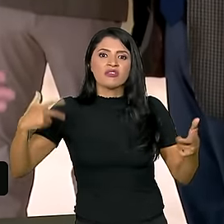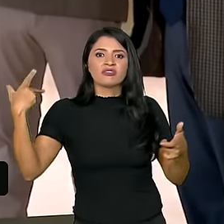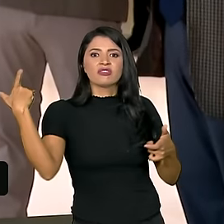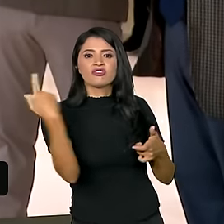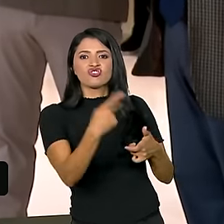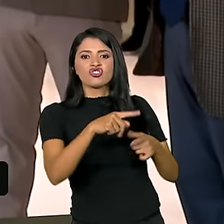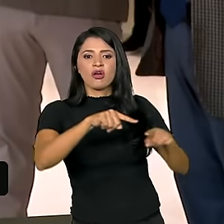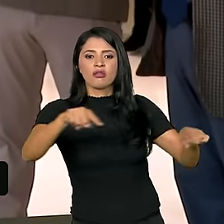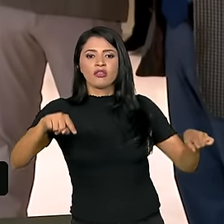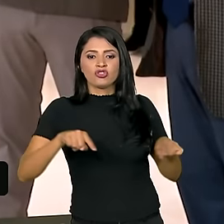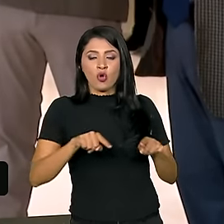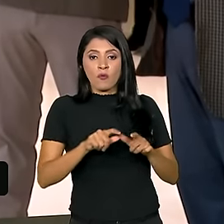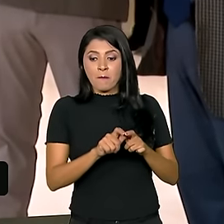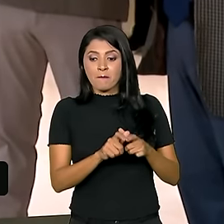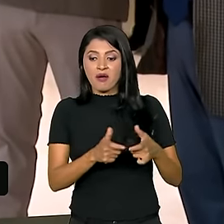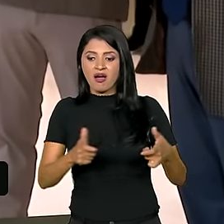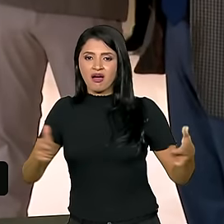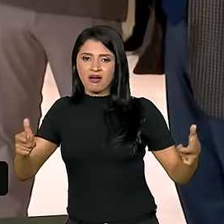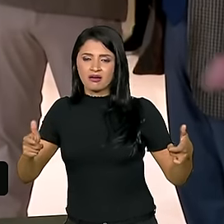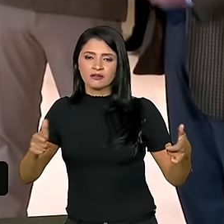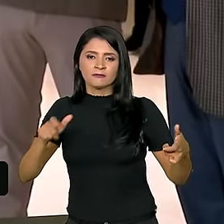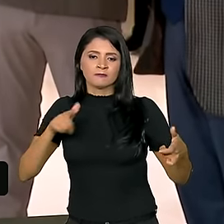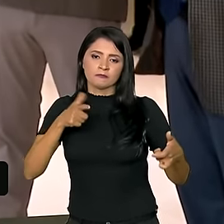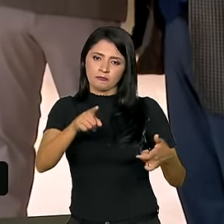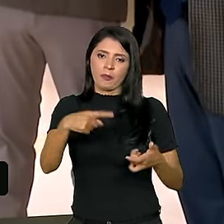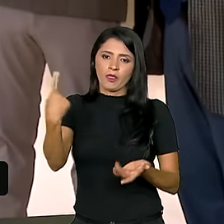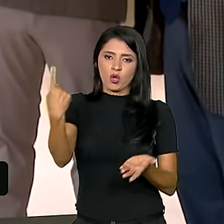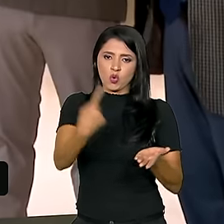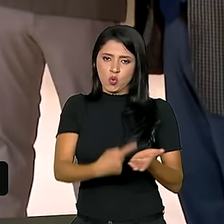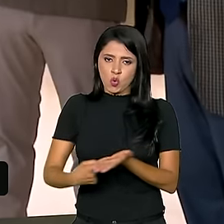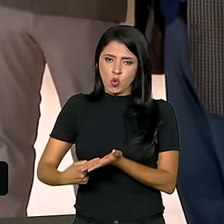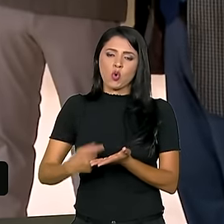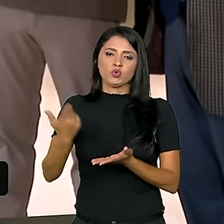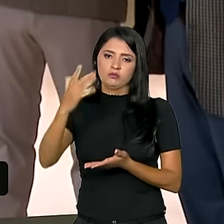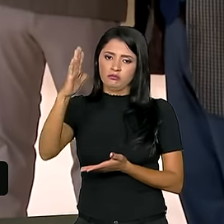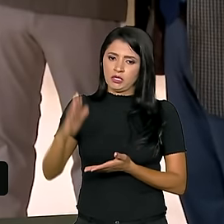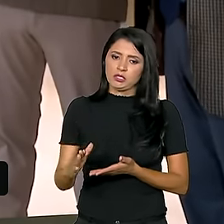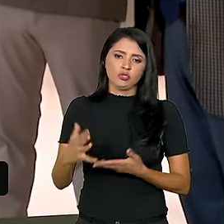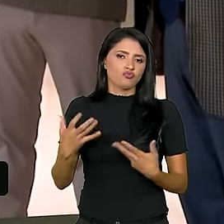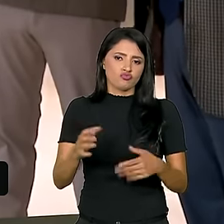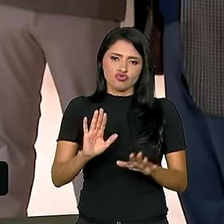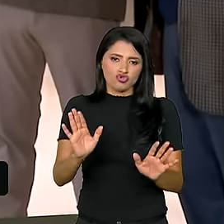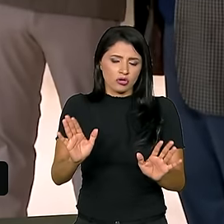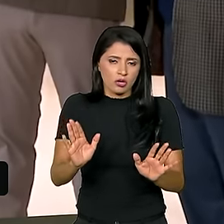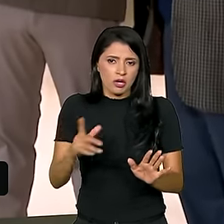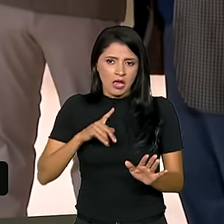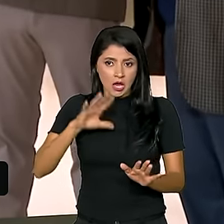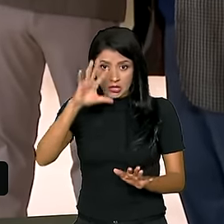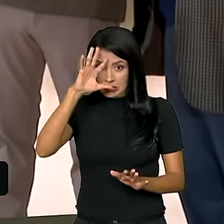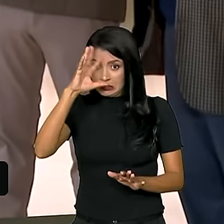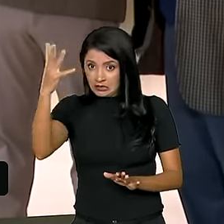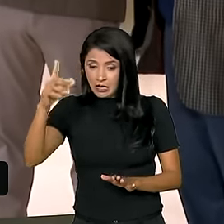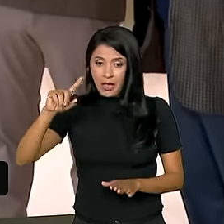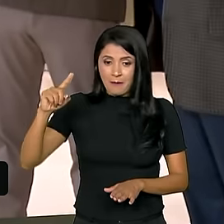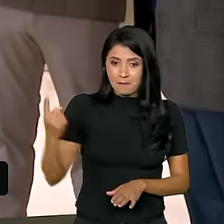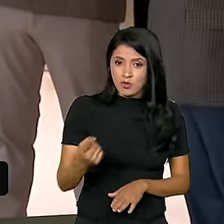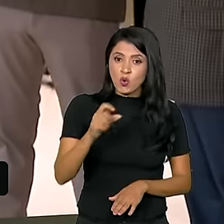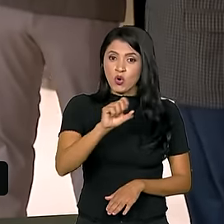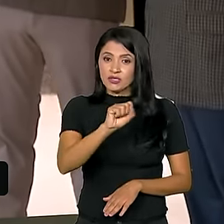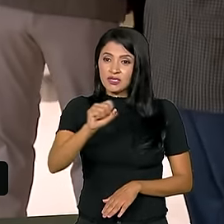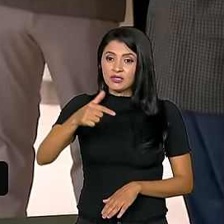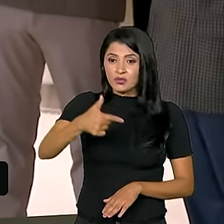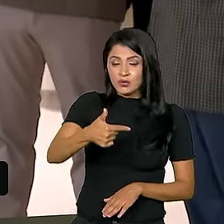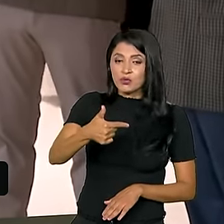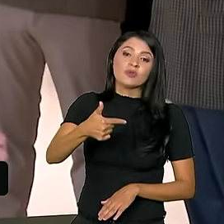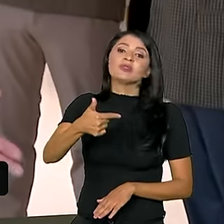que seja o território dele. Ele não acata um acordo que o Brasil já acatou. Porque não só a decisão de 1887,